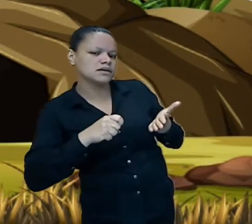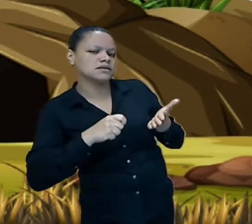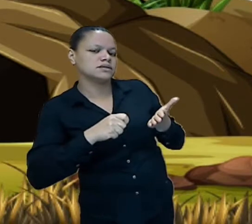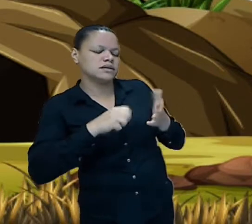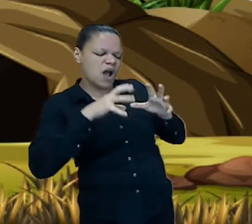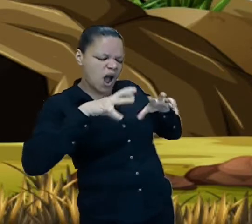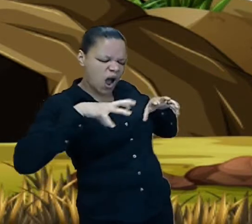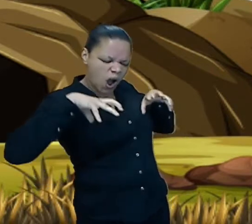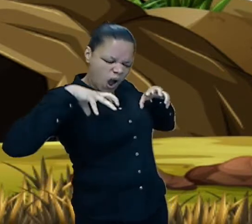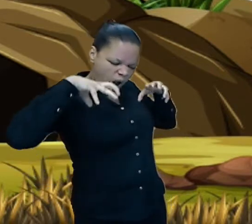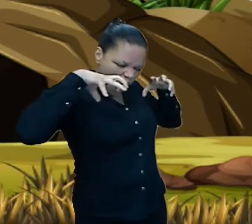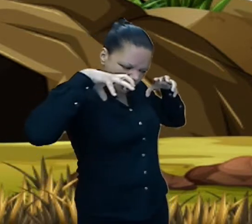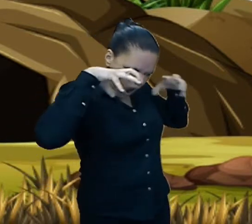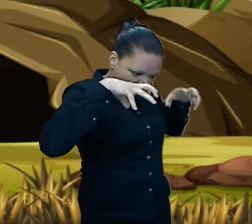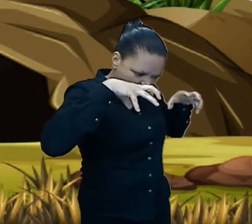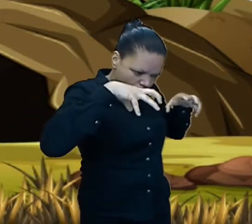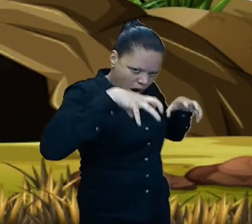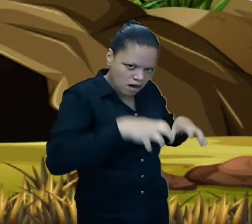Monstruosos